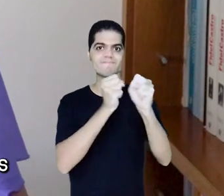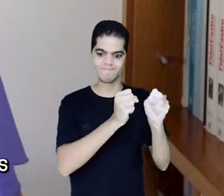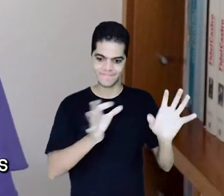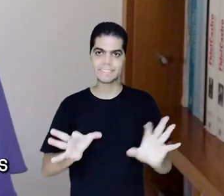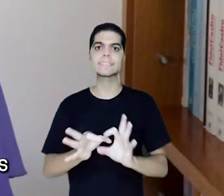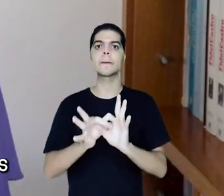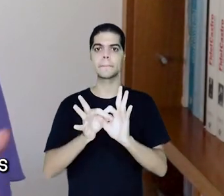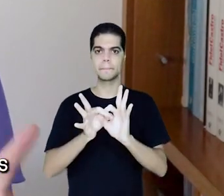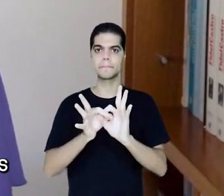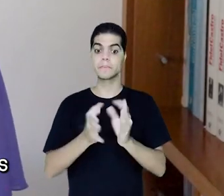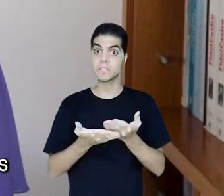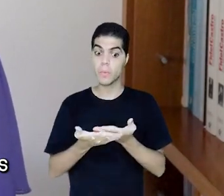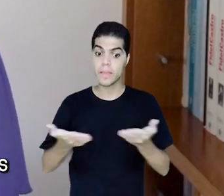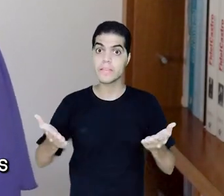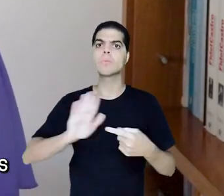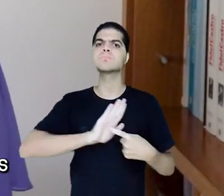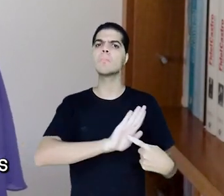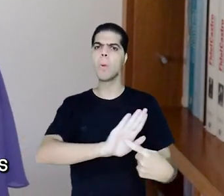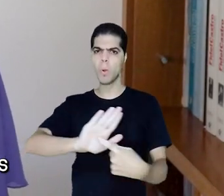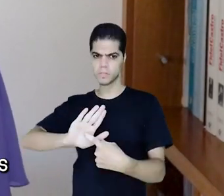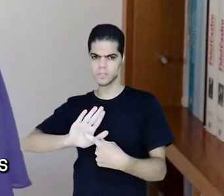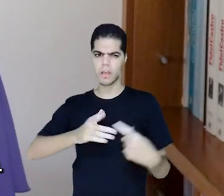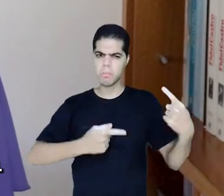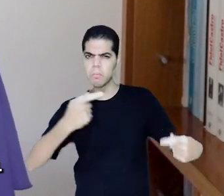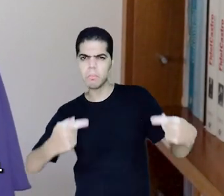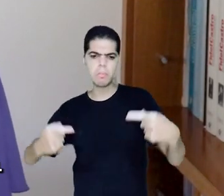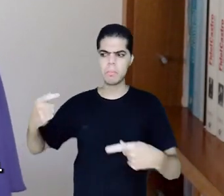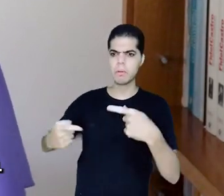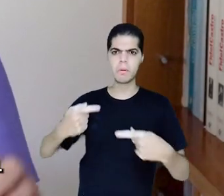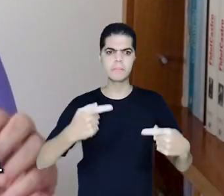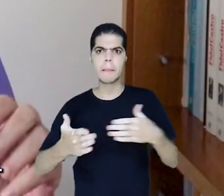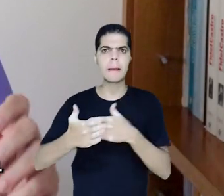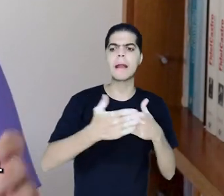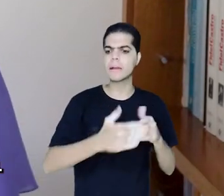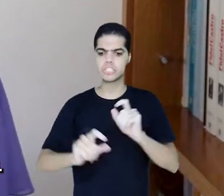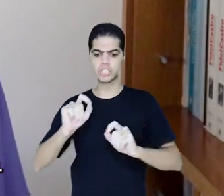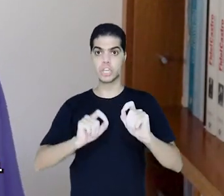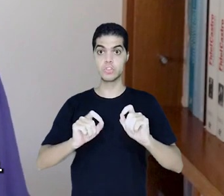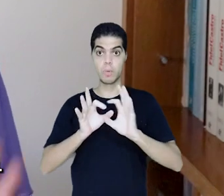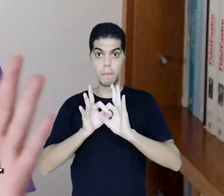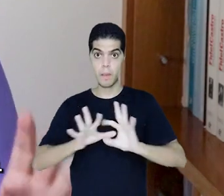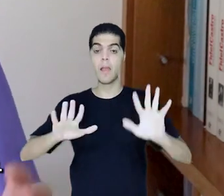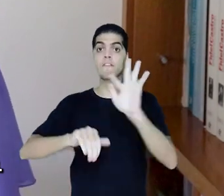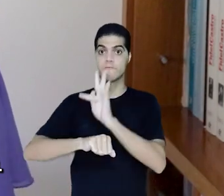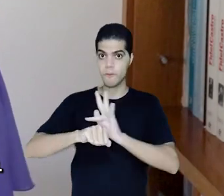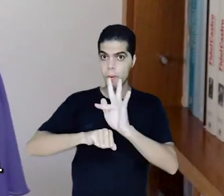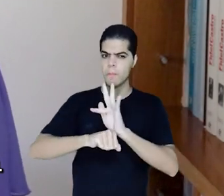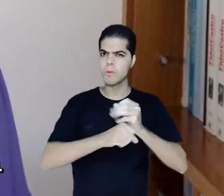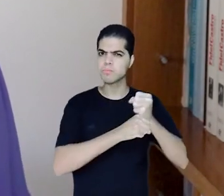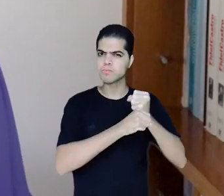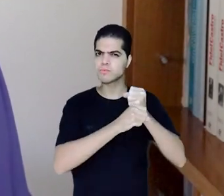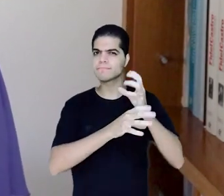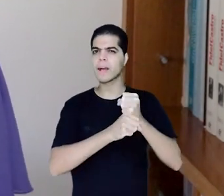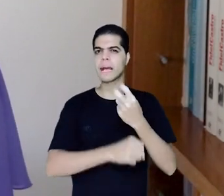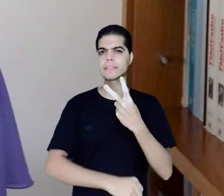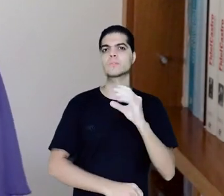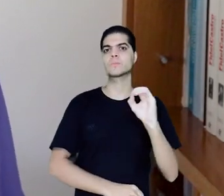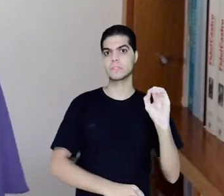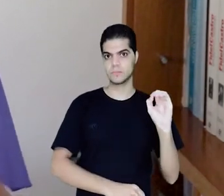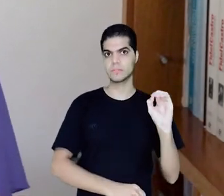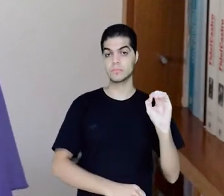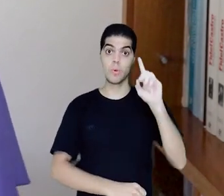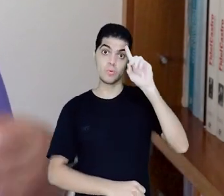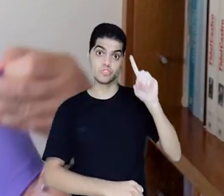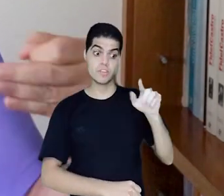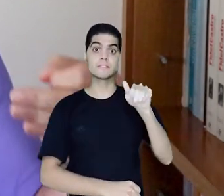E é aqui que se manifestam as contradições e os limites de uma independência formal de 200 anos. O